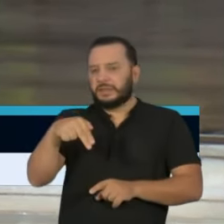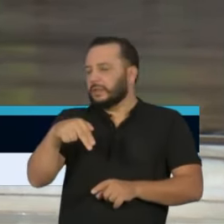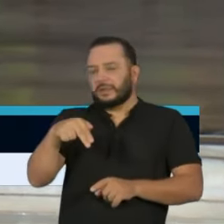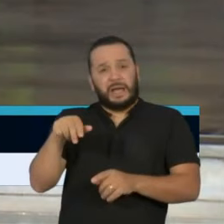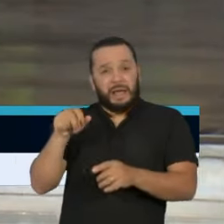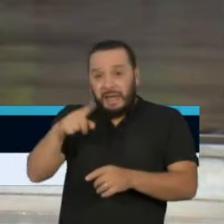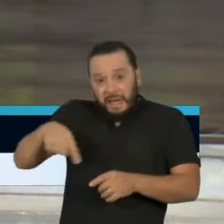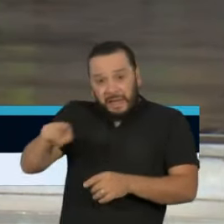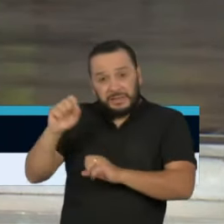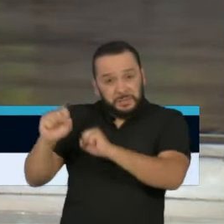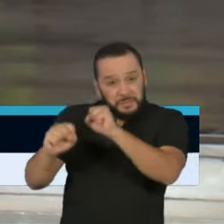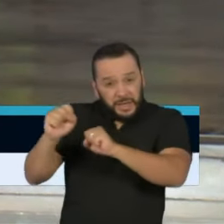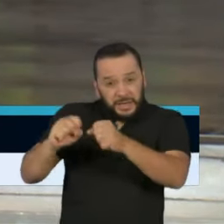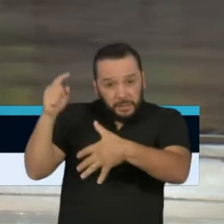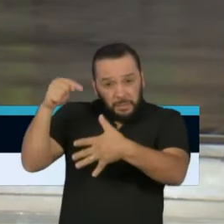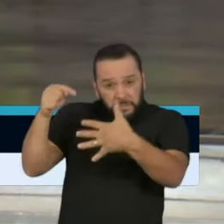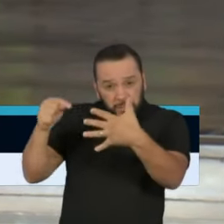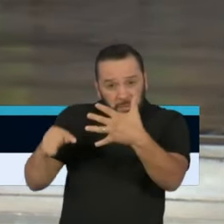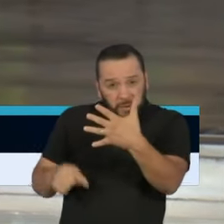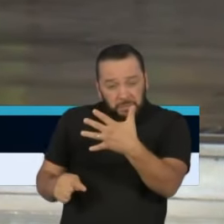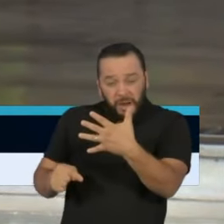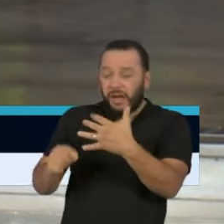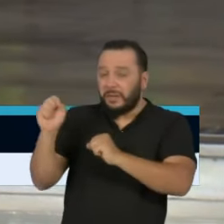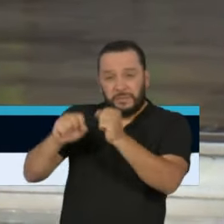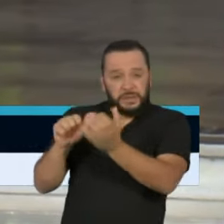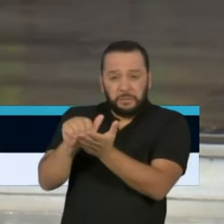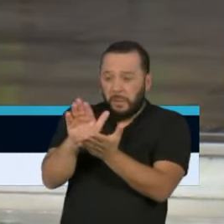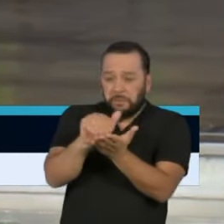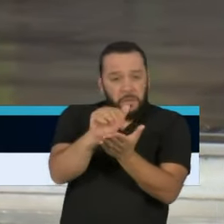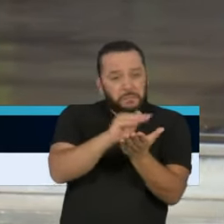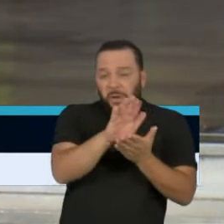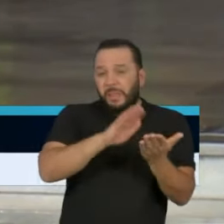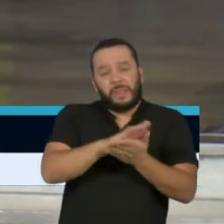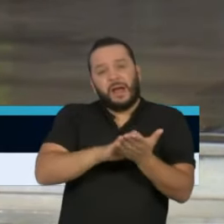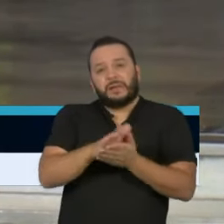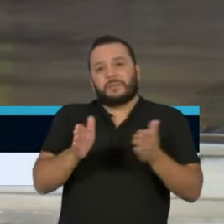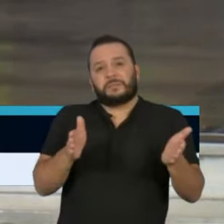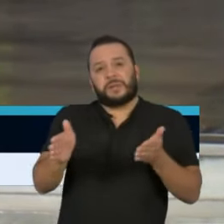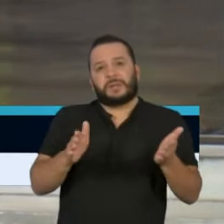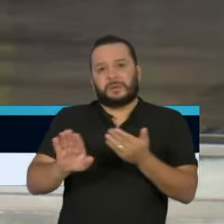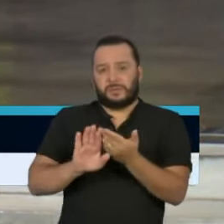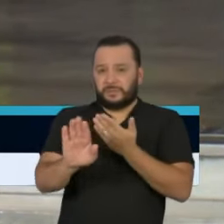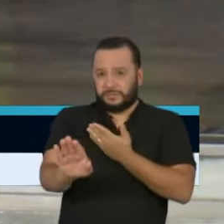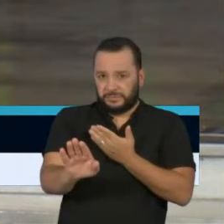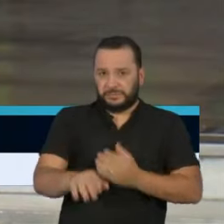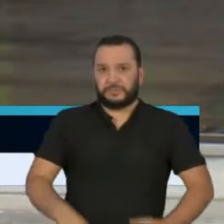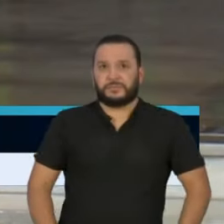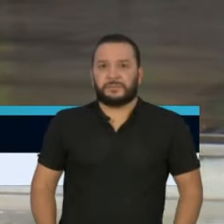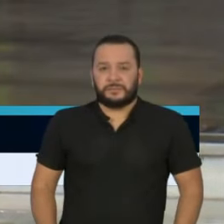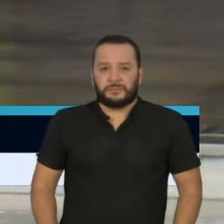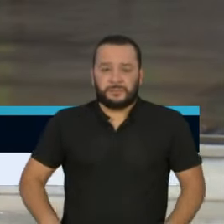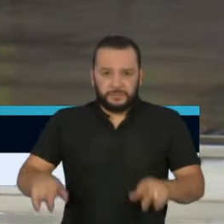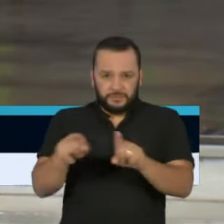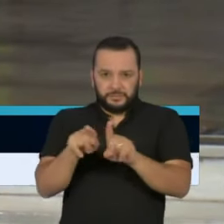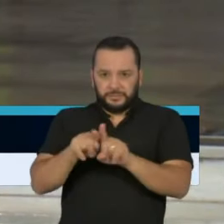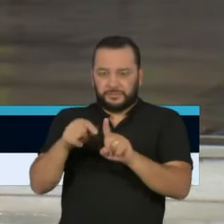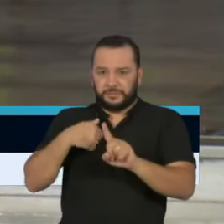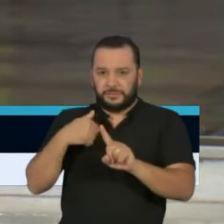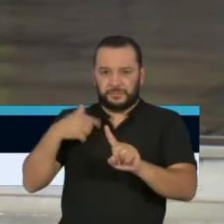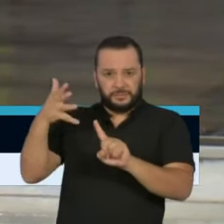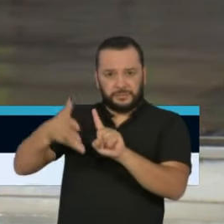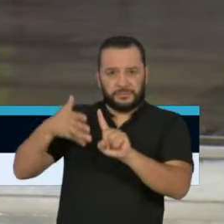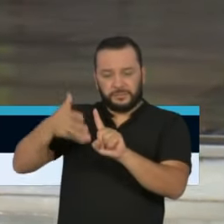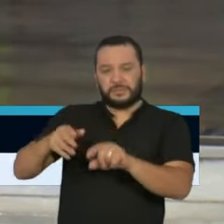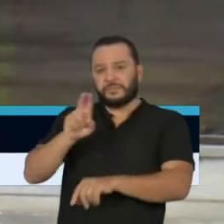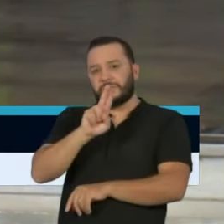nenhum funcionário até o final desta crise. Falarei também aqui, nas próximas coletivas, o nome de